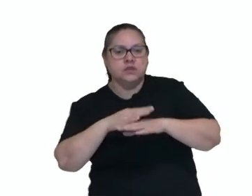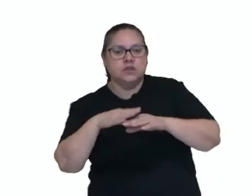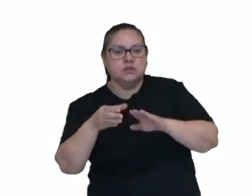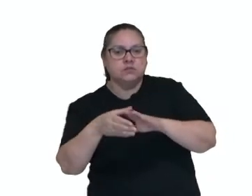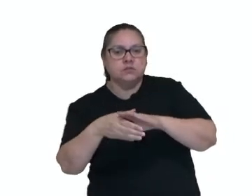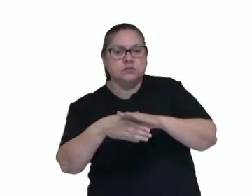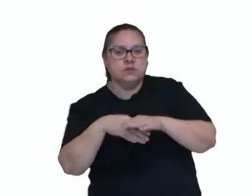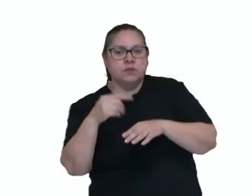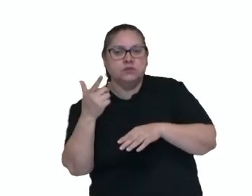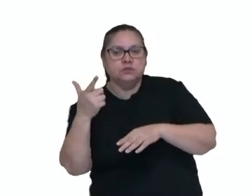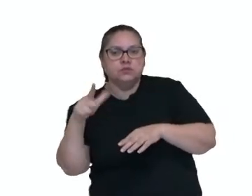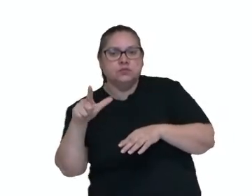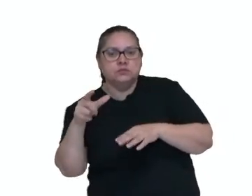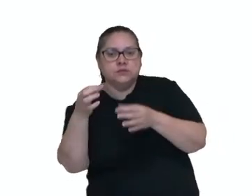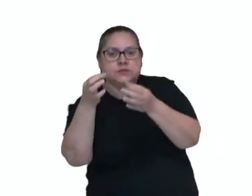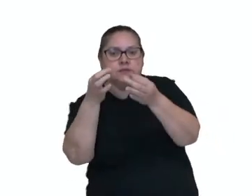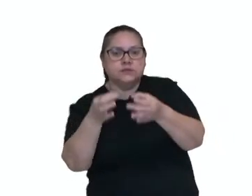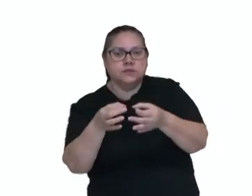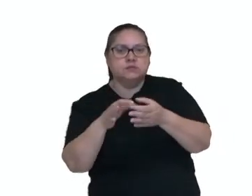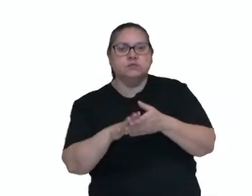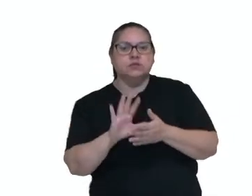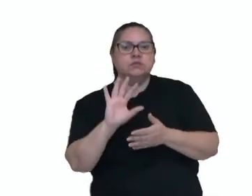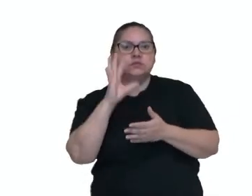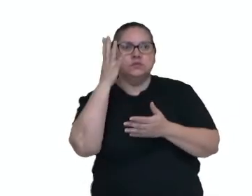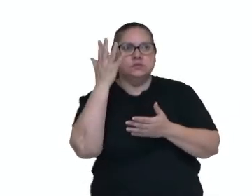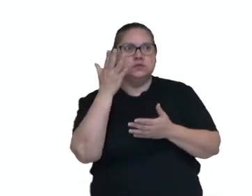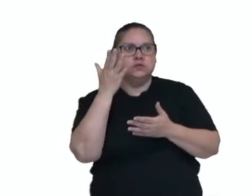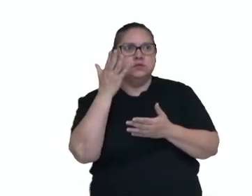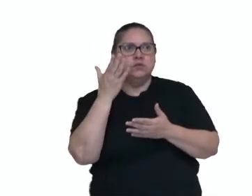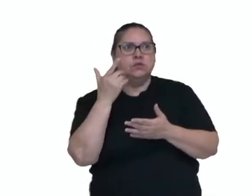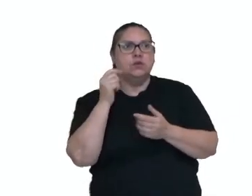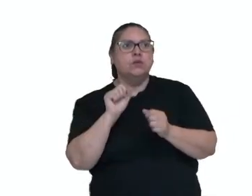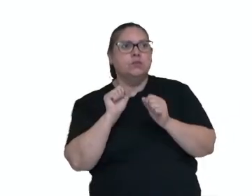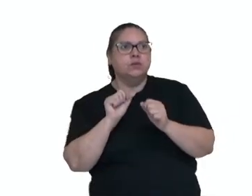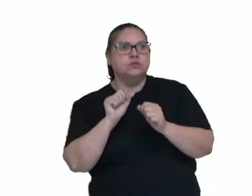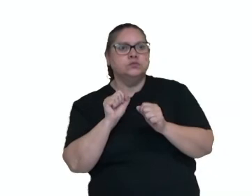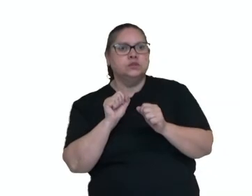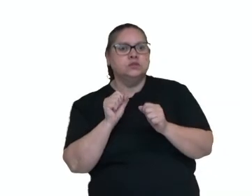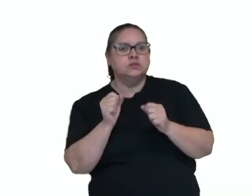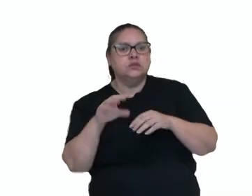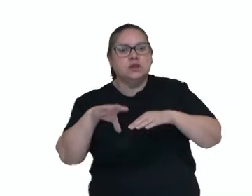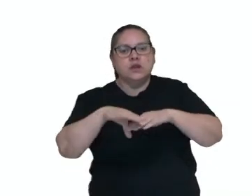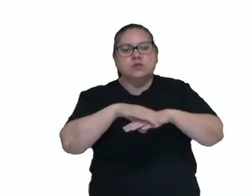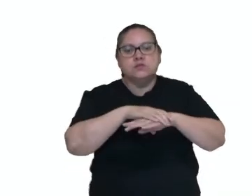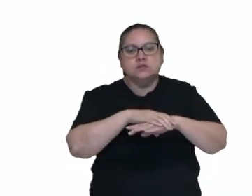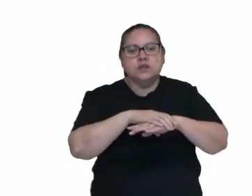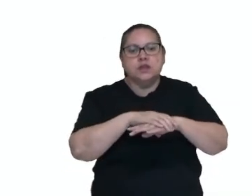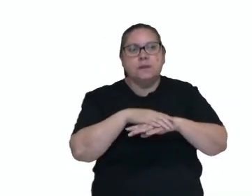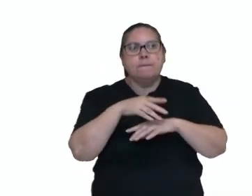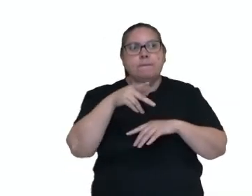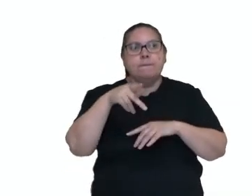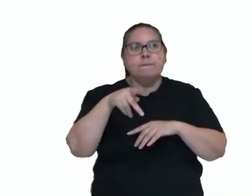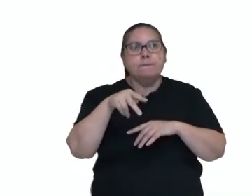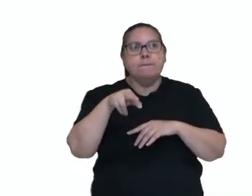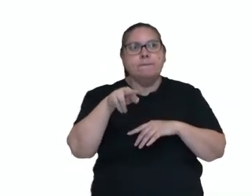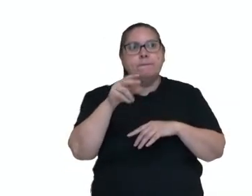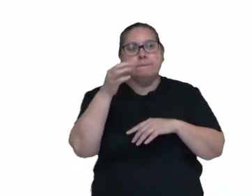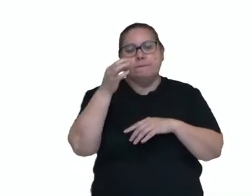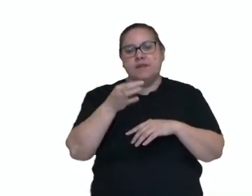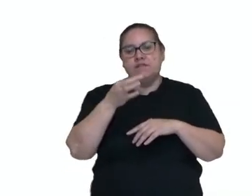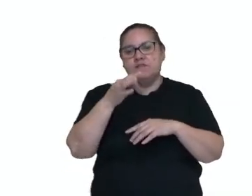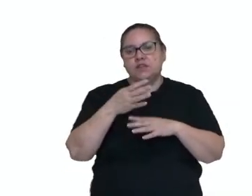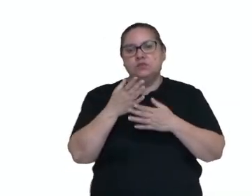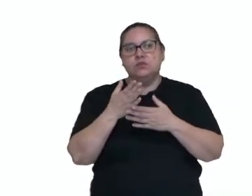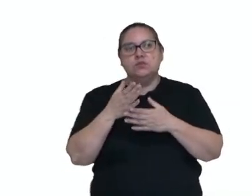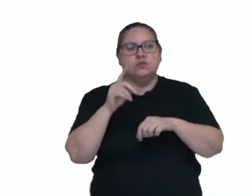Indica o fato certo, o que realmente aconteceu. Então, eu posso dizer que o calceio é o pretérito perfeito. E